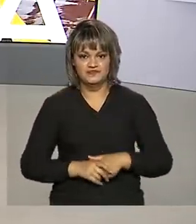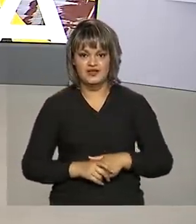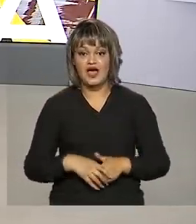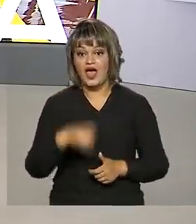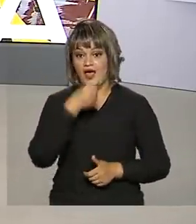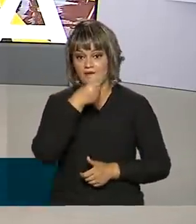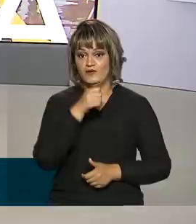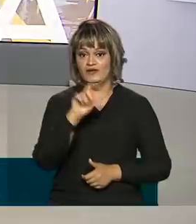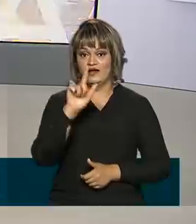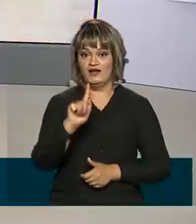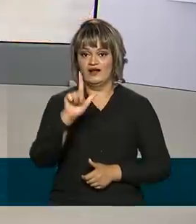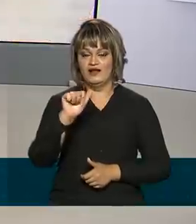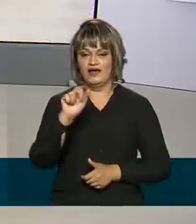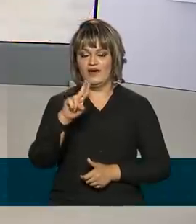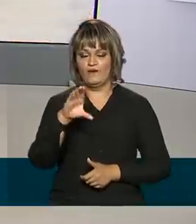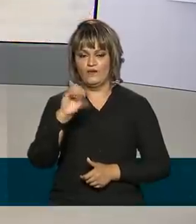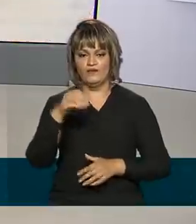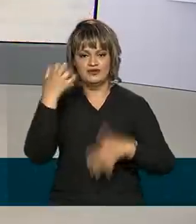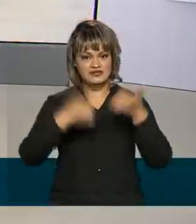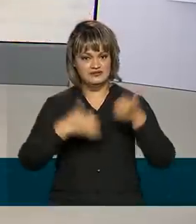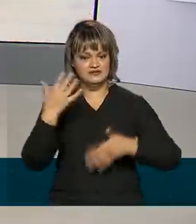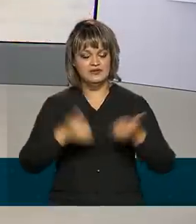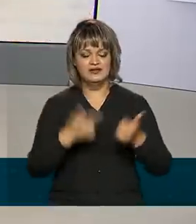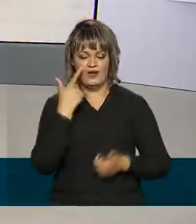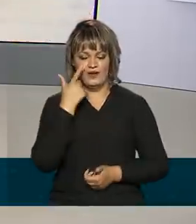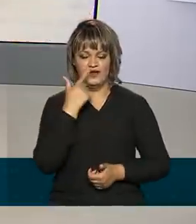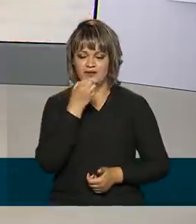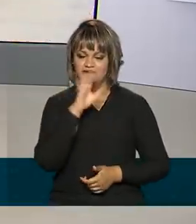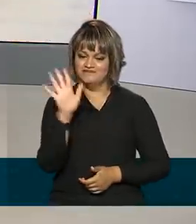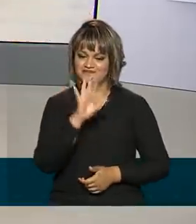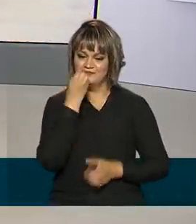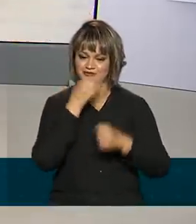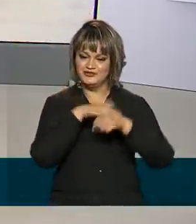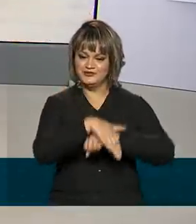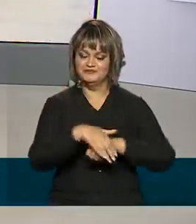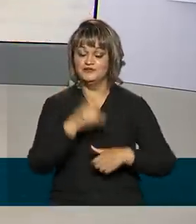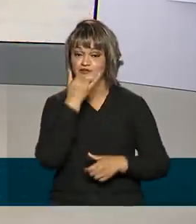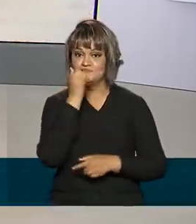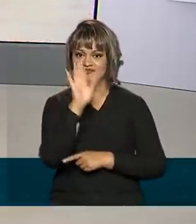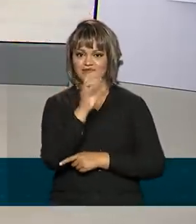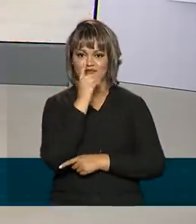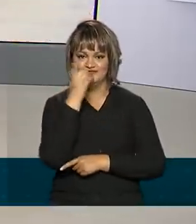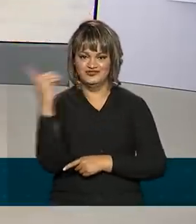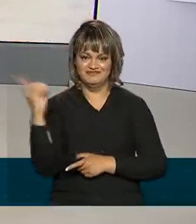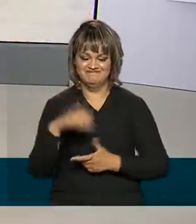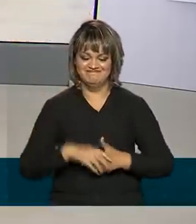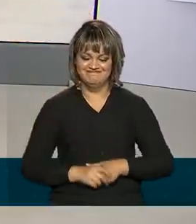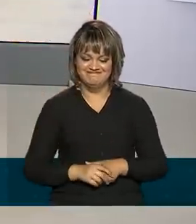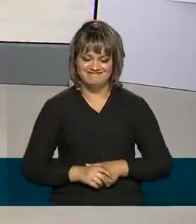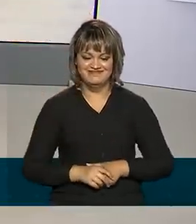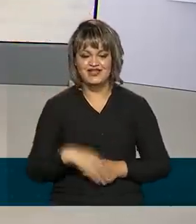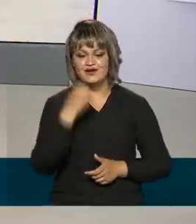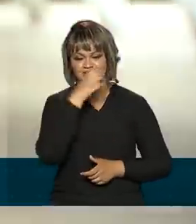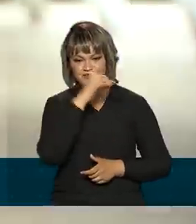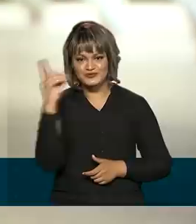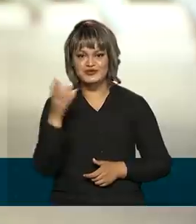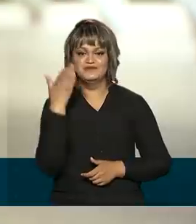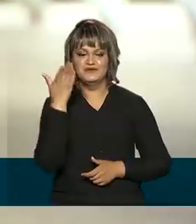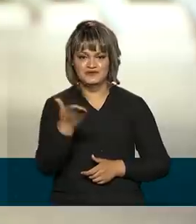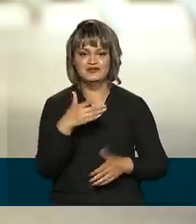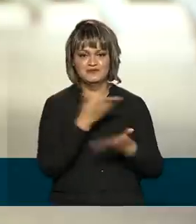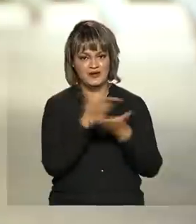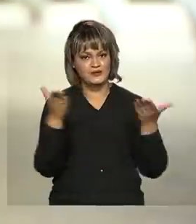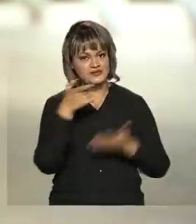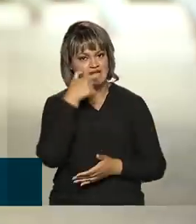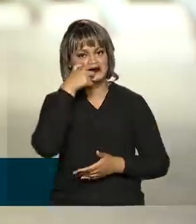O repórter Glauco de Queiroz traz ao vivo as informações pra gente. Oi, Glauco, bom dia! Olá, Renata, bom dia pra você e a